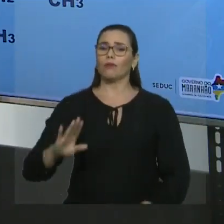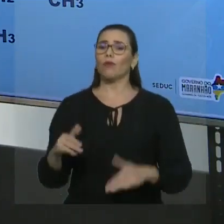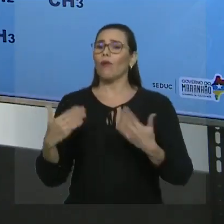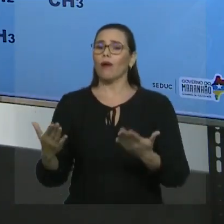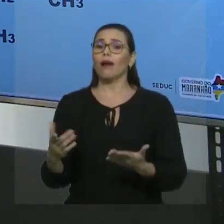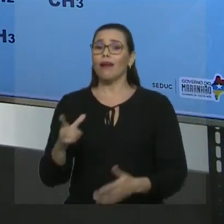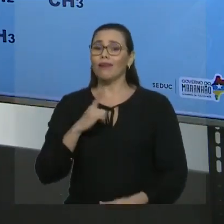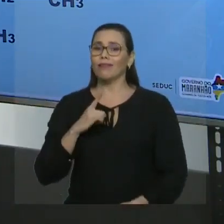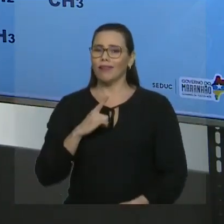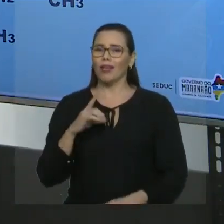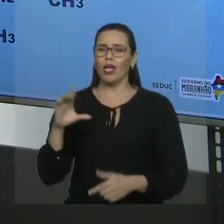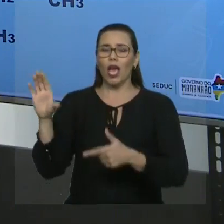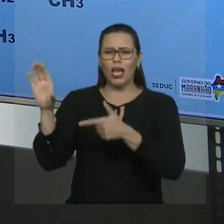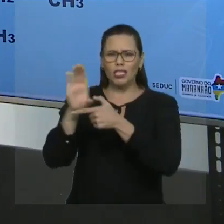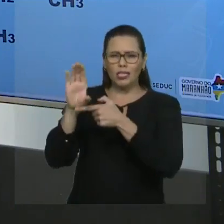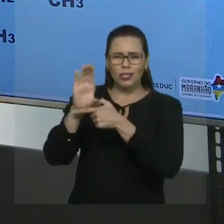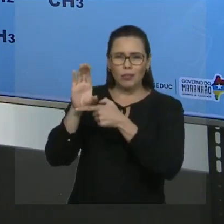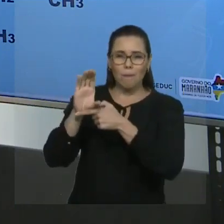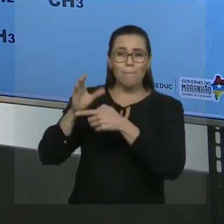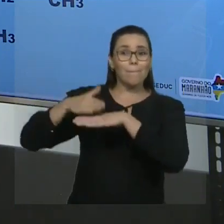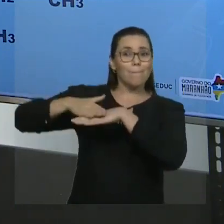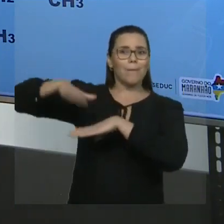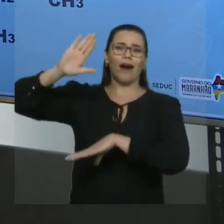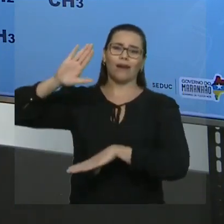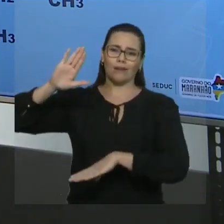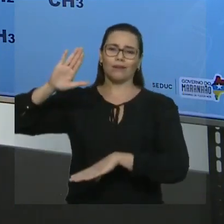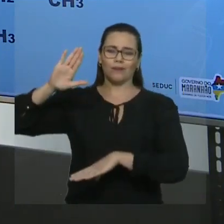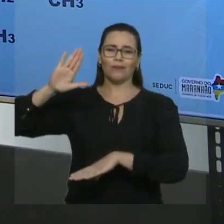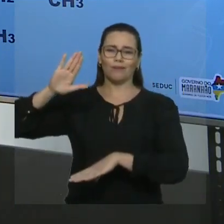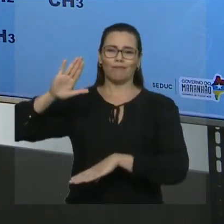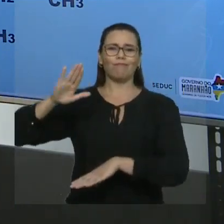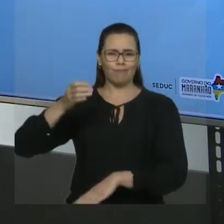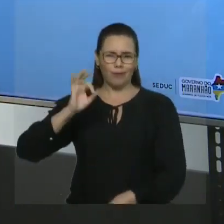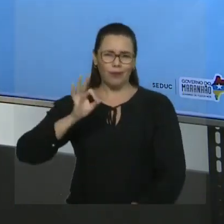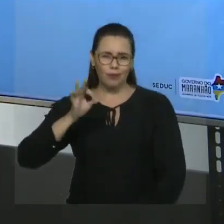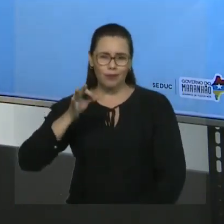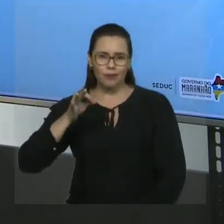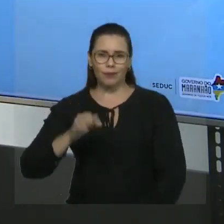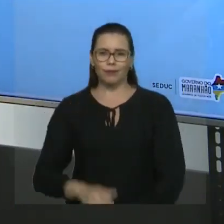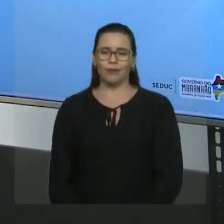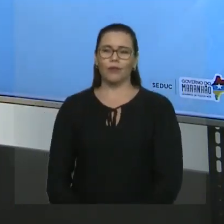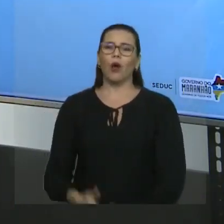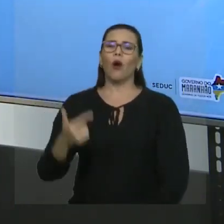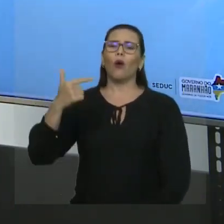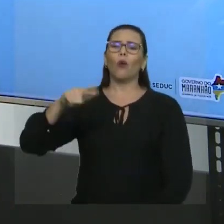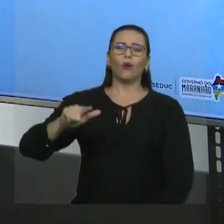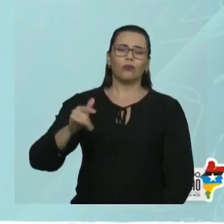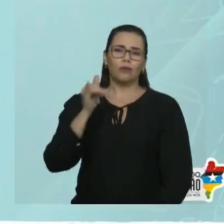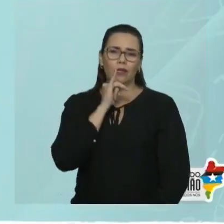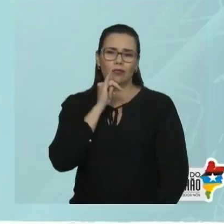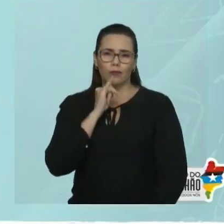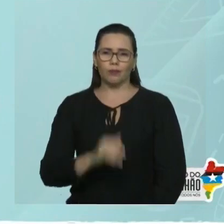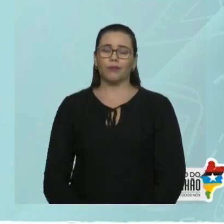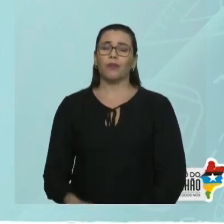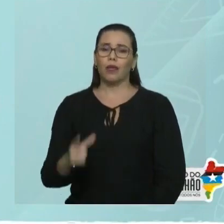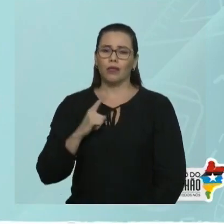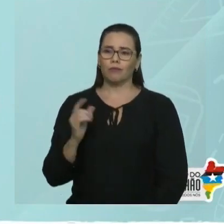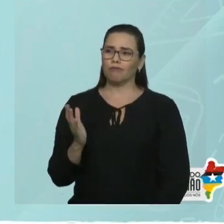Aquela que apresenta a maior sequência de carbonos. Tudo bem? Vamos ver outro exemplo? Aqui eu tenho uma outra cadeia.